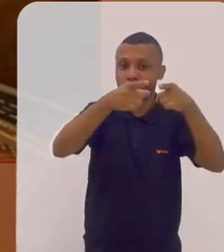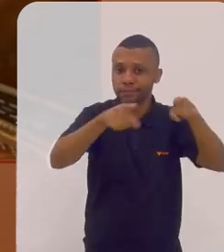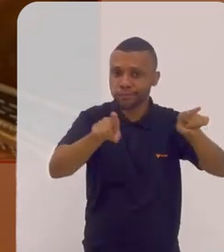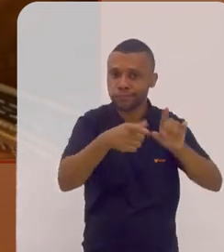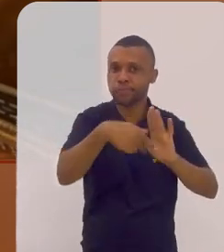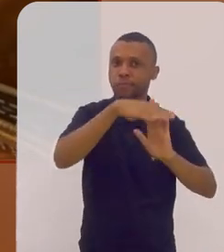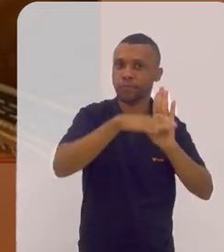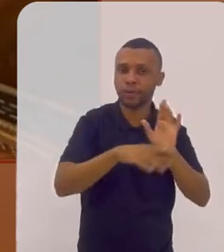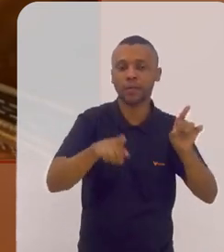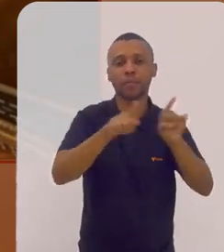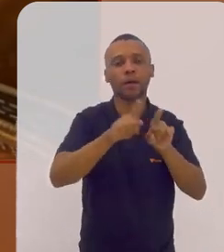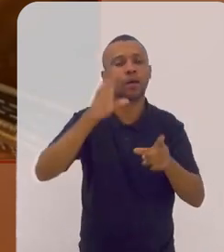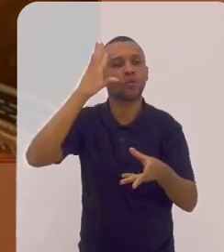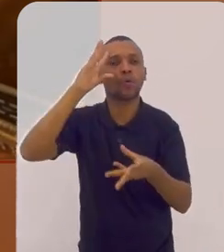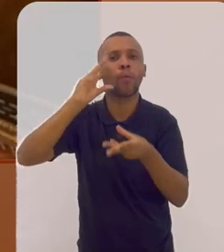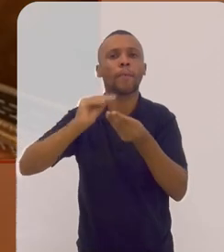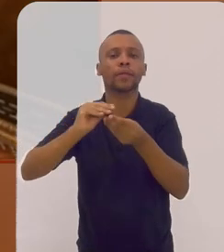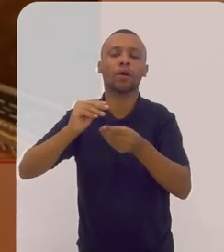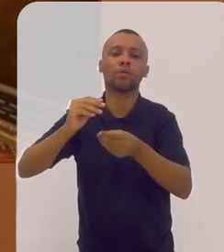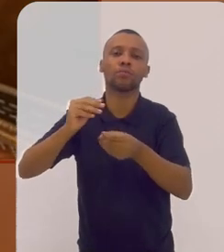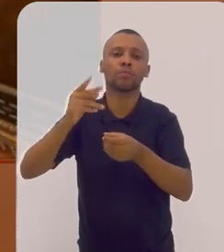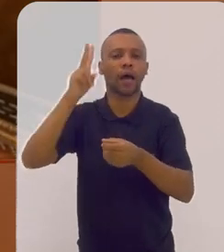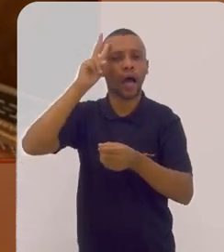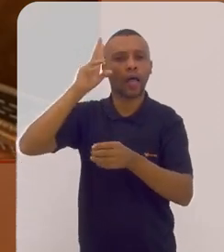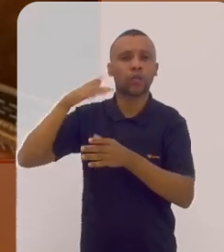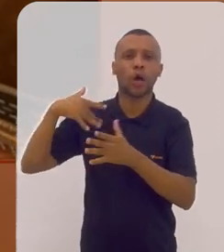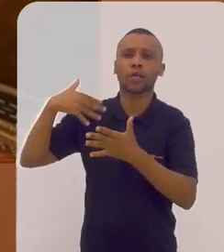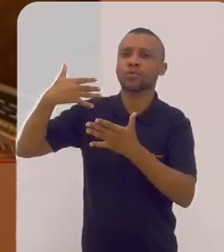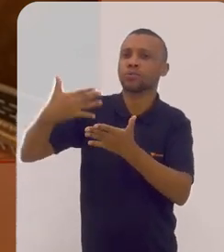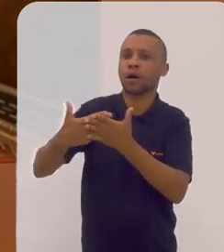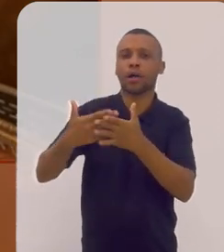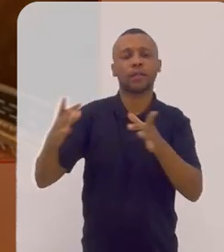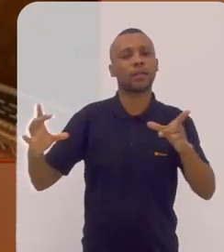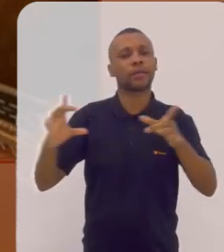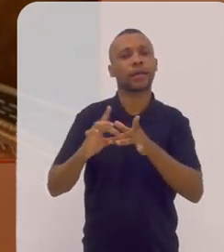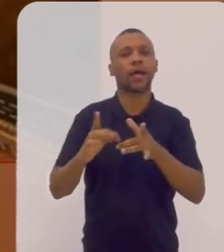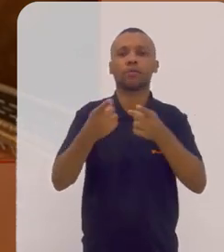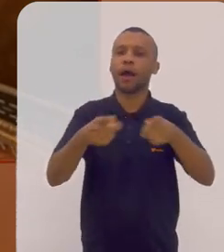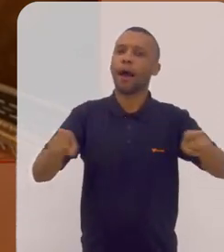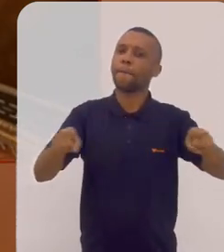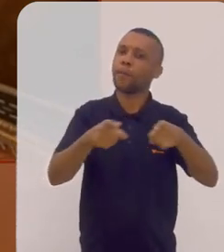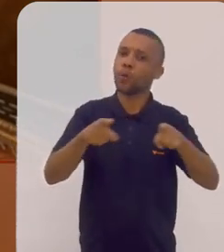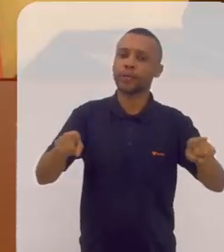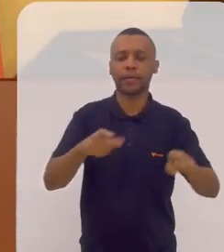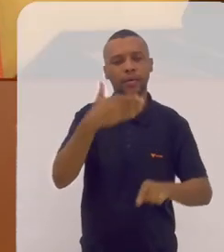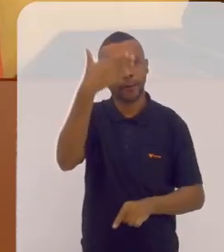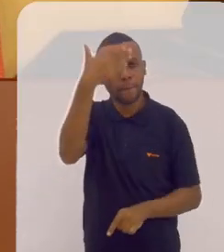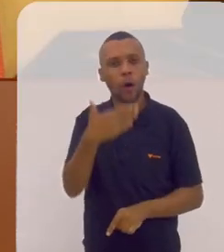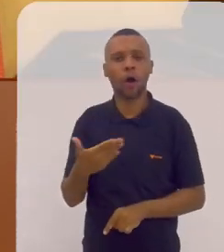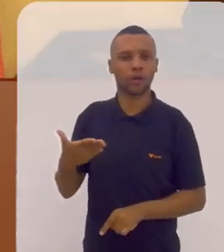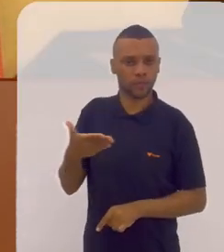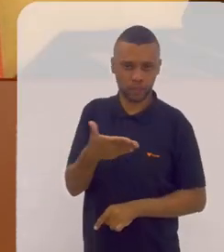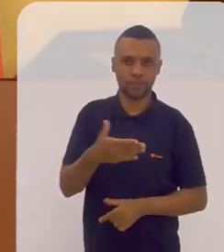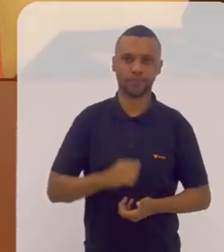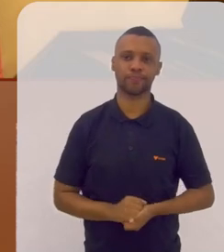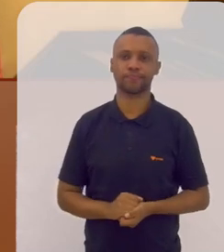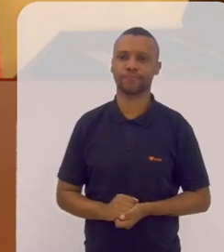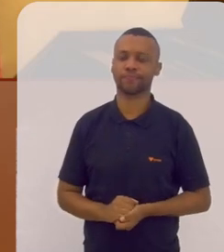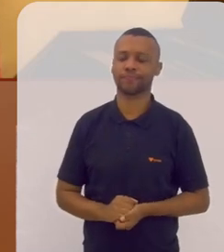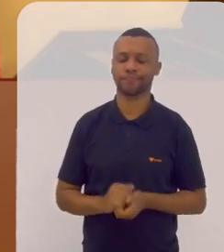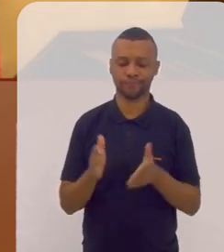mas dar uma compreensão também da nossa história através da música que conta que aponta né